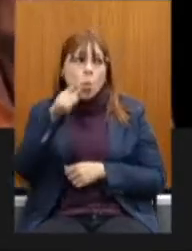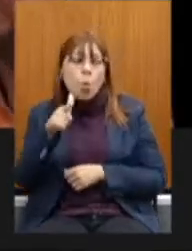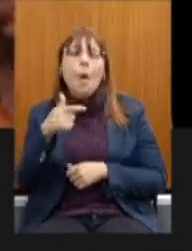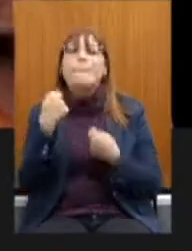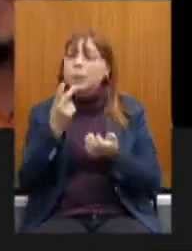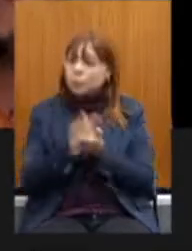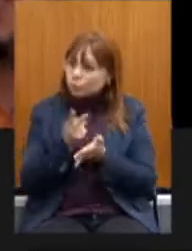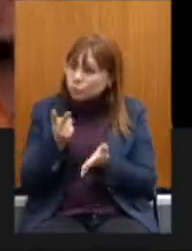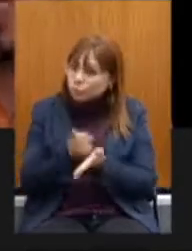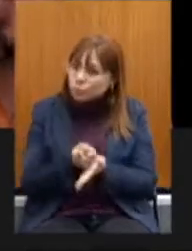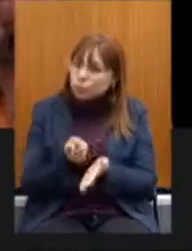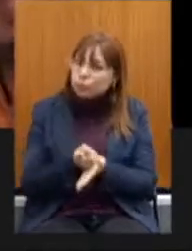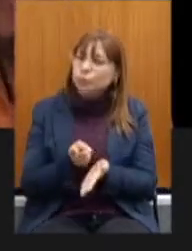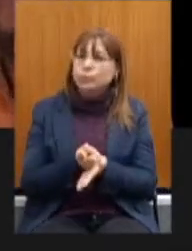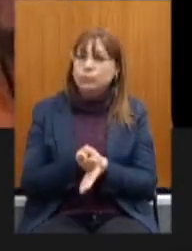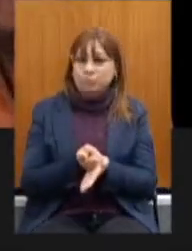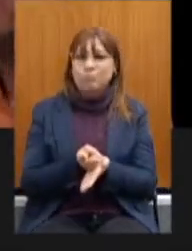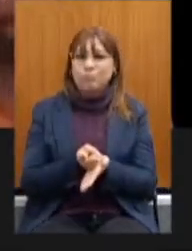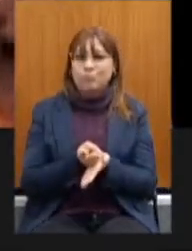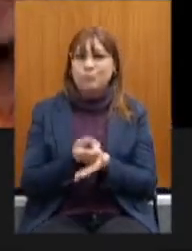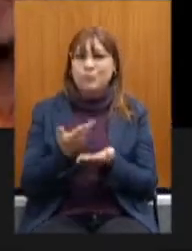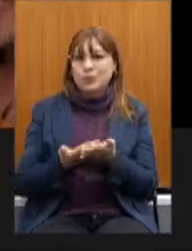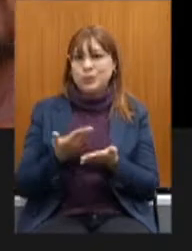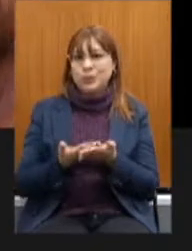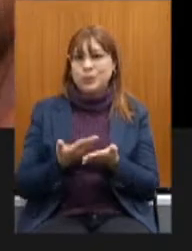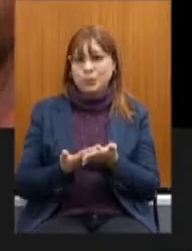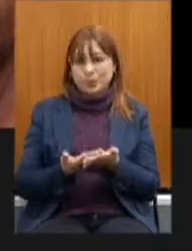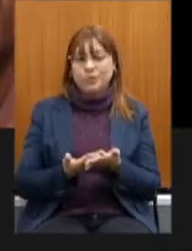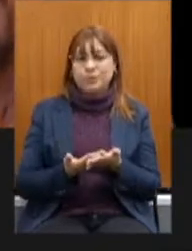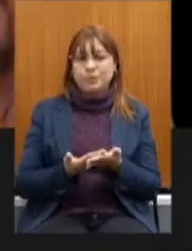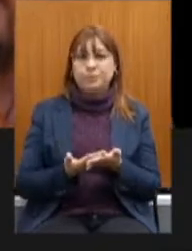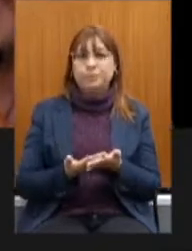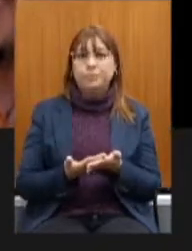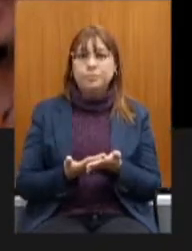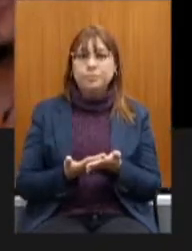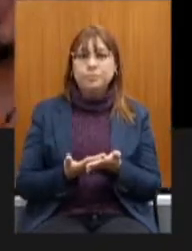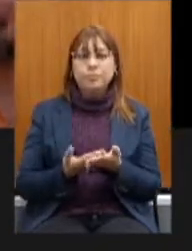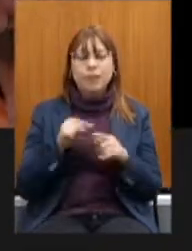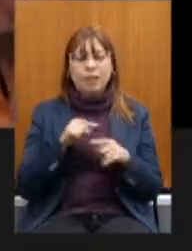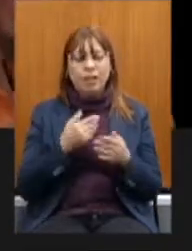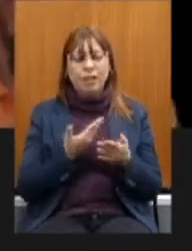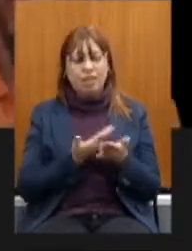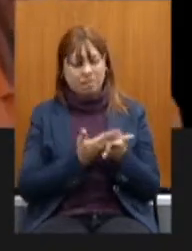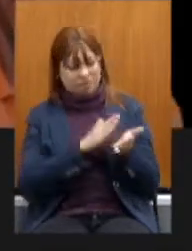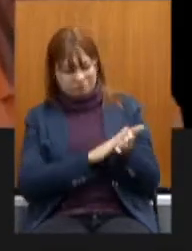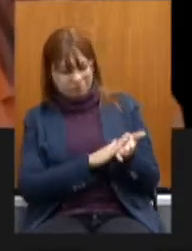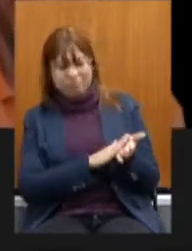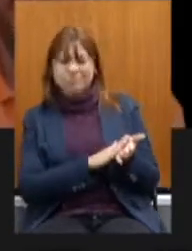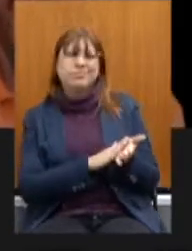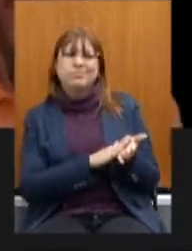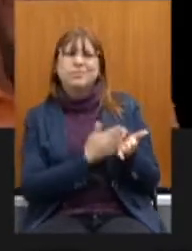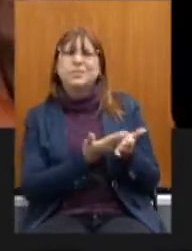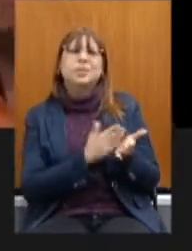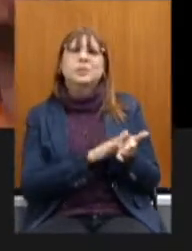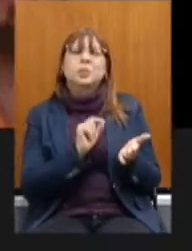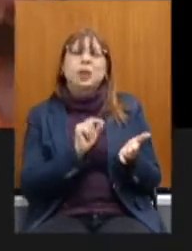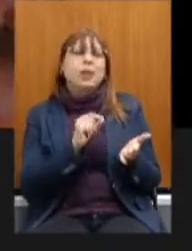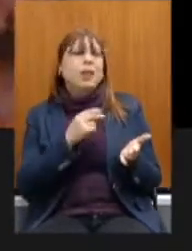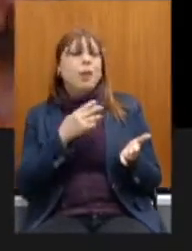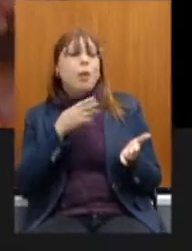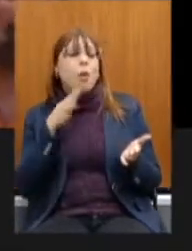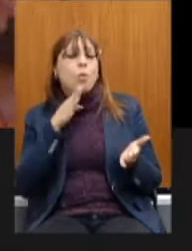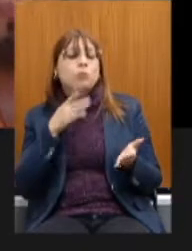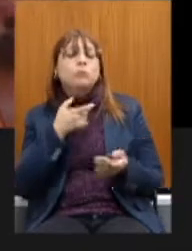continua fazendo a parte de língua e de interpretação. Essa interpretação, tanto a interpretação vocal quanto a